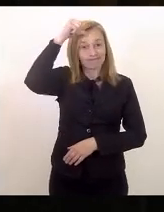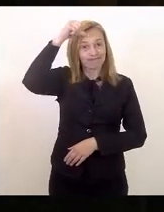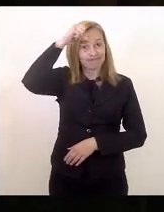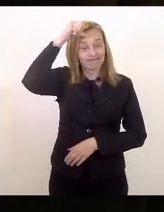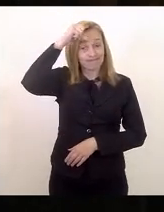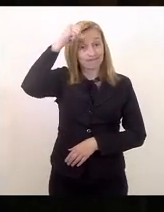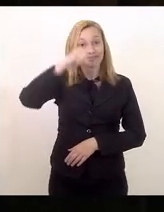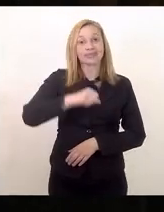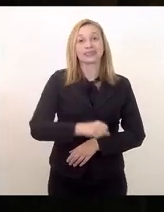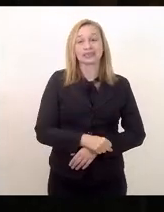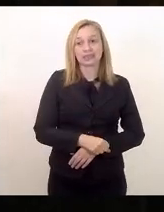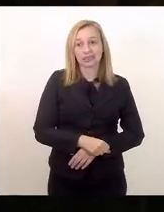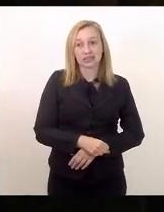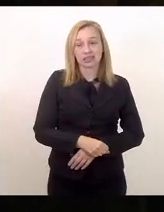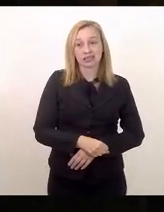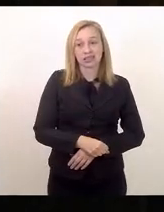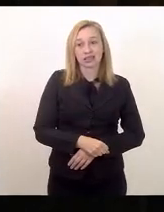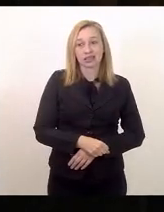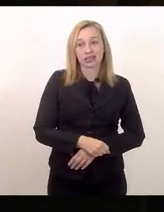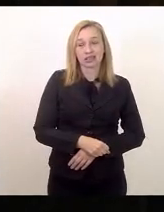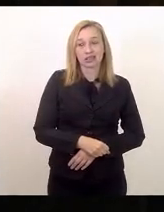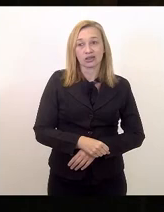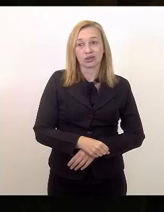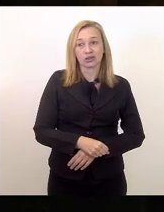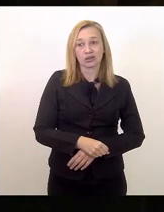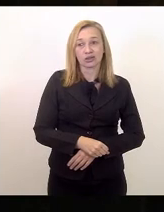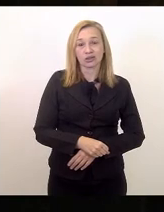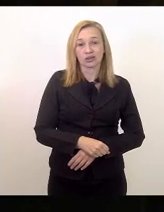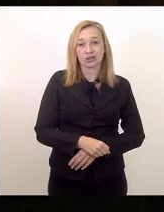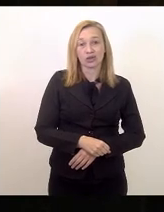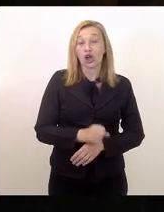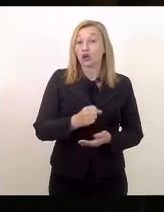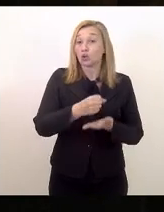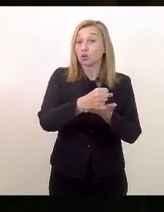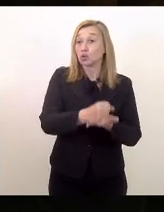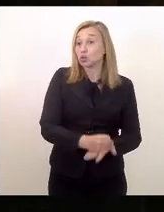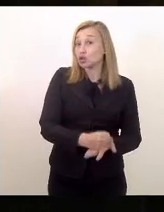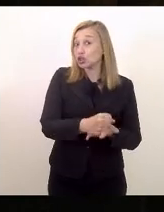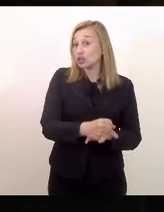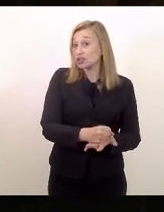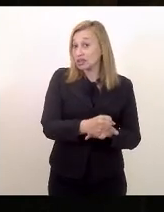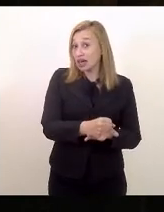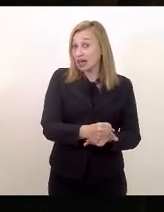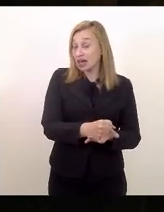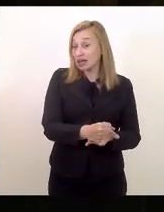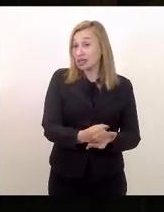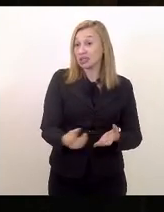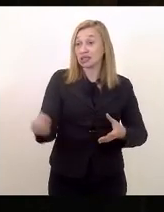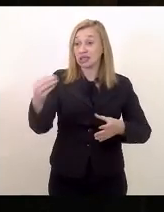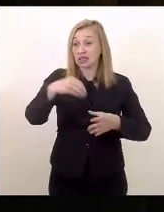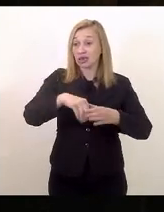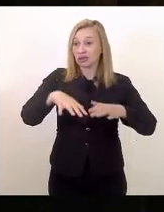sustentar no parlamento uma base de governo.